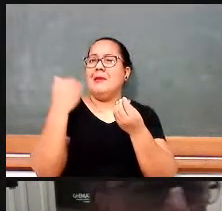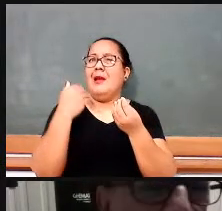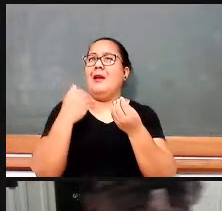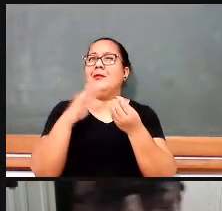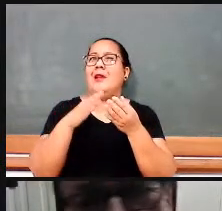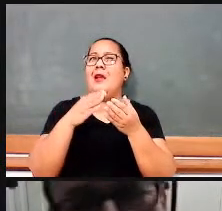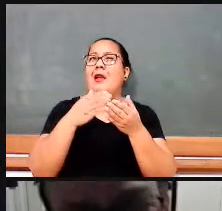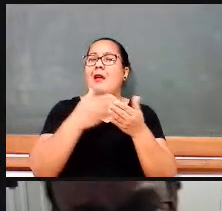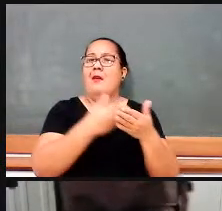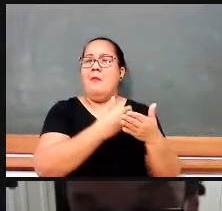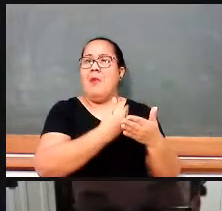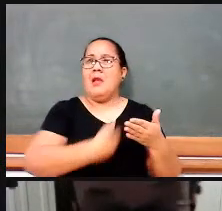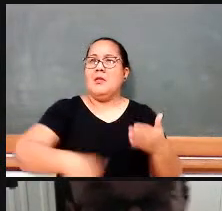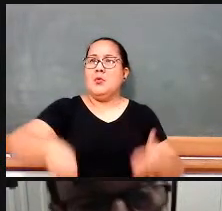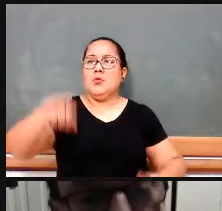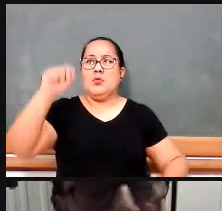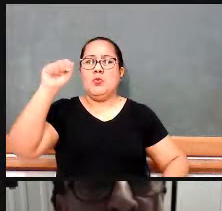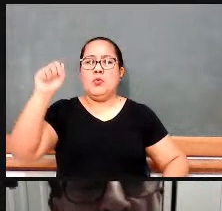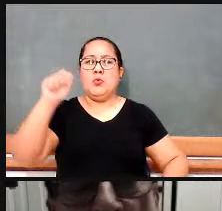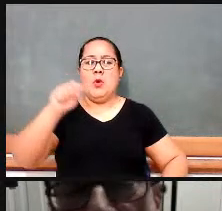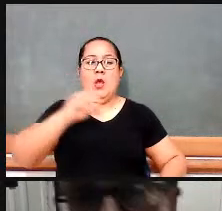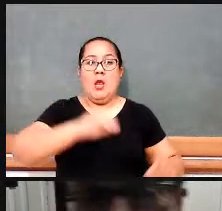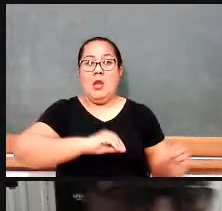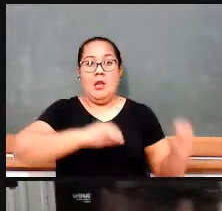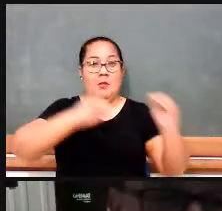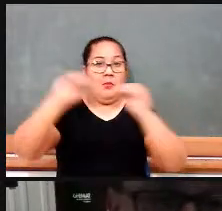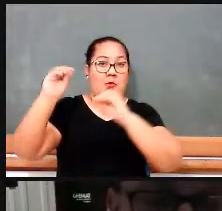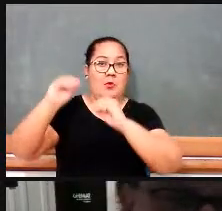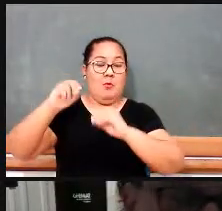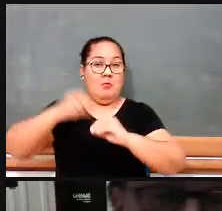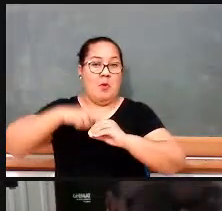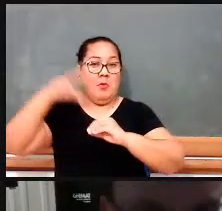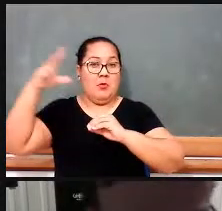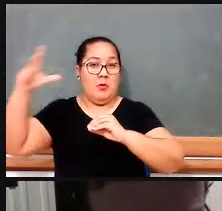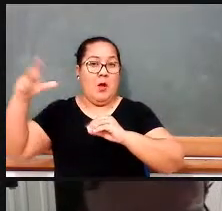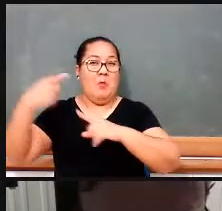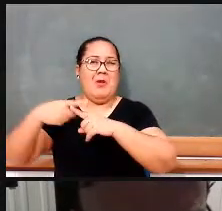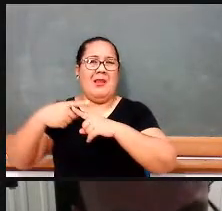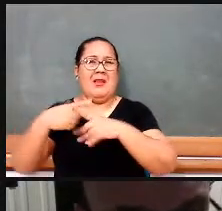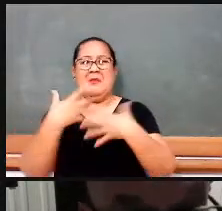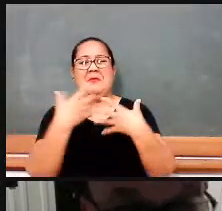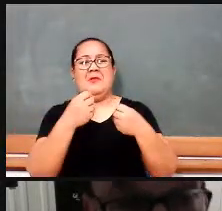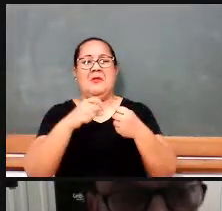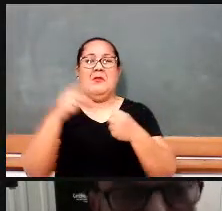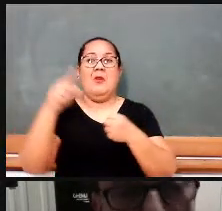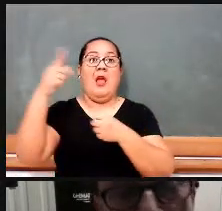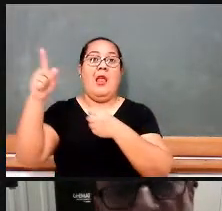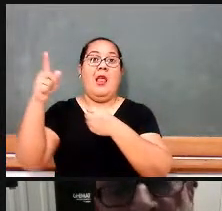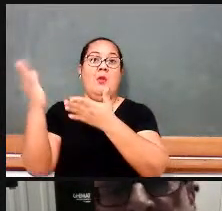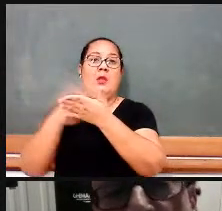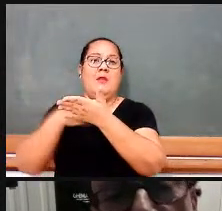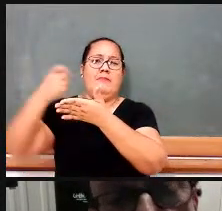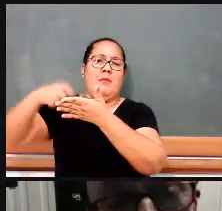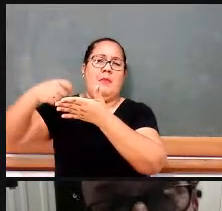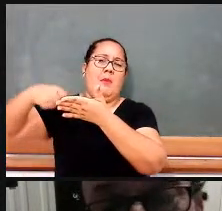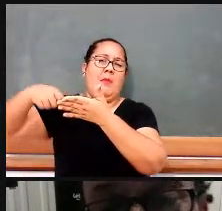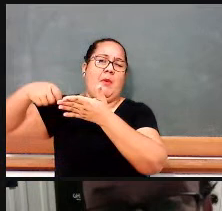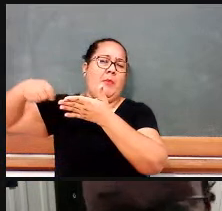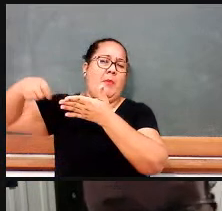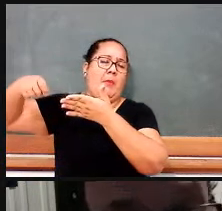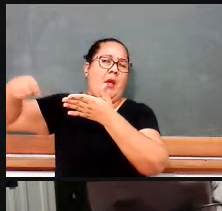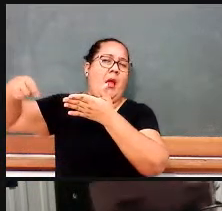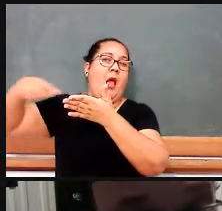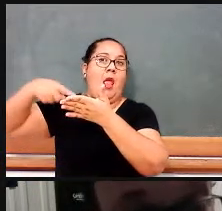ele foi-se embora para Portugal, apesar de brasileiro, não concordava com a independência, enfim, acabou escrevendo esse livro. Esse livro acabou